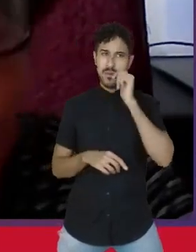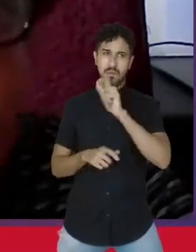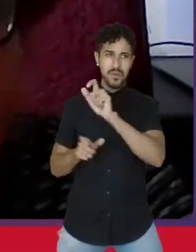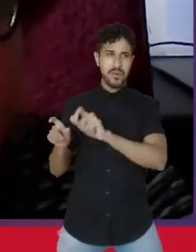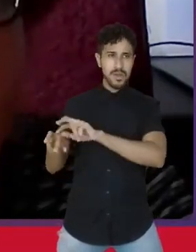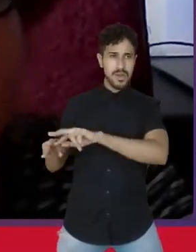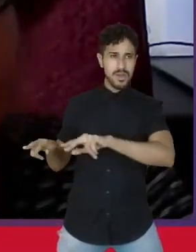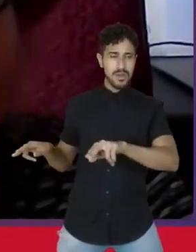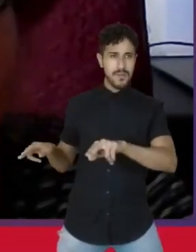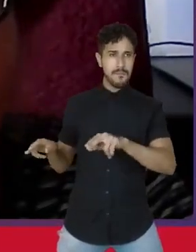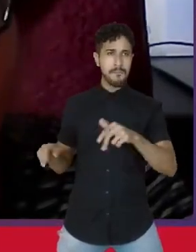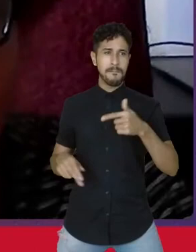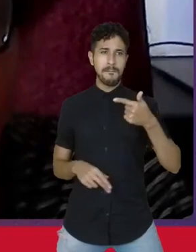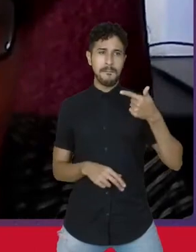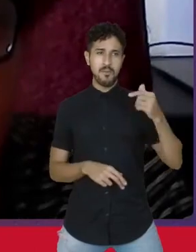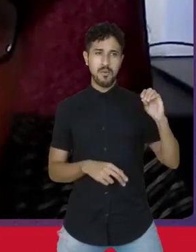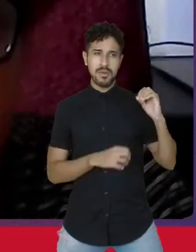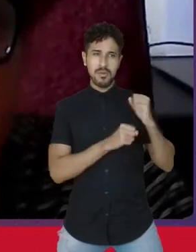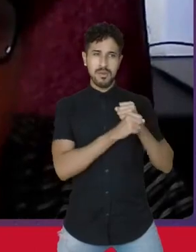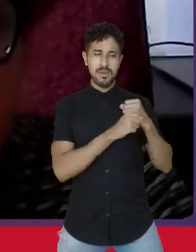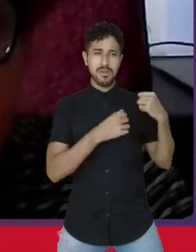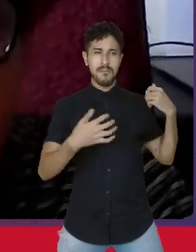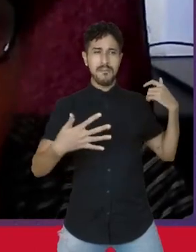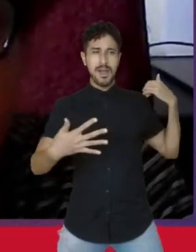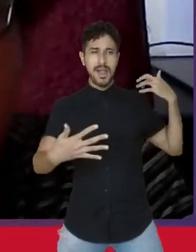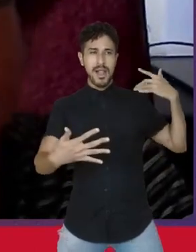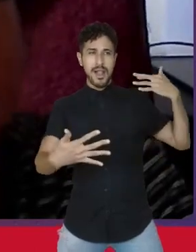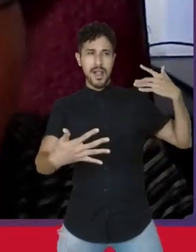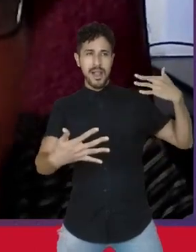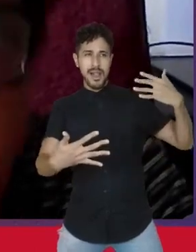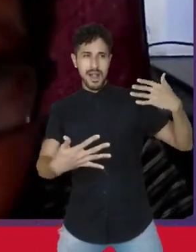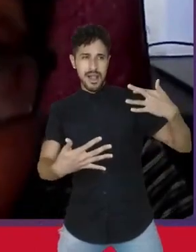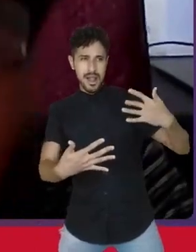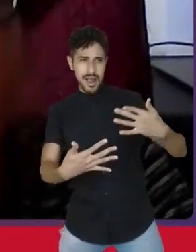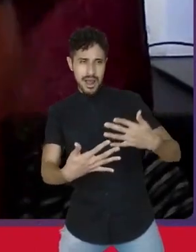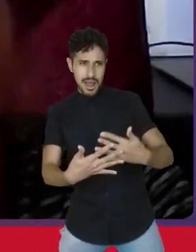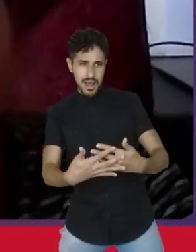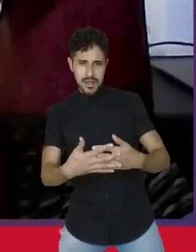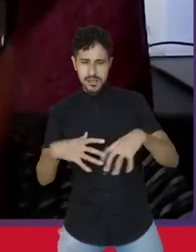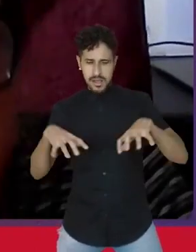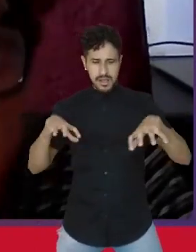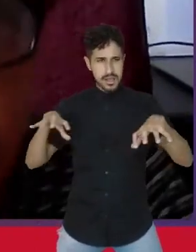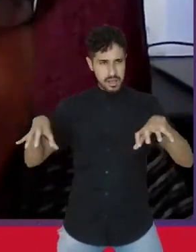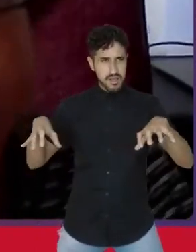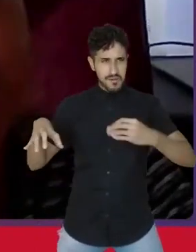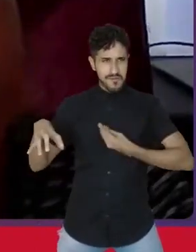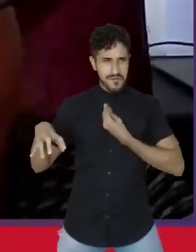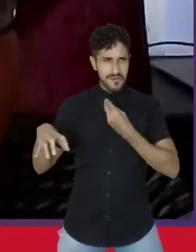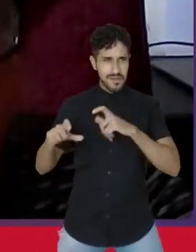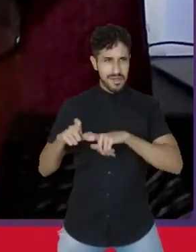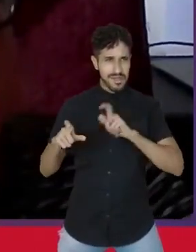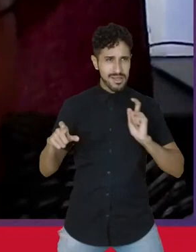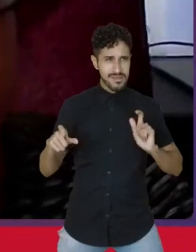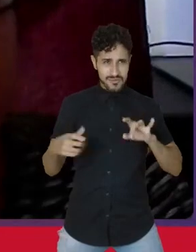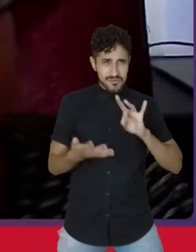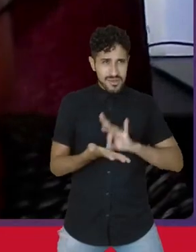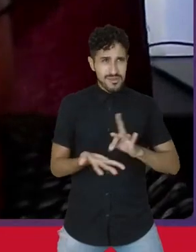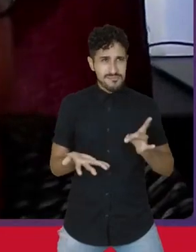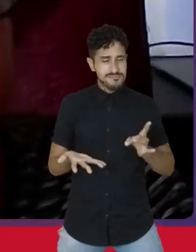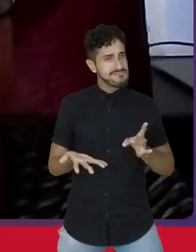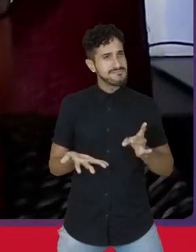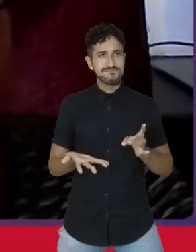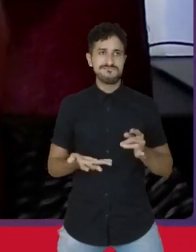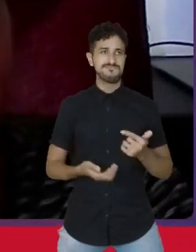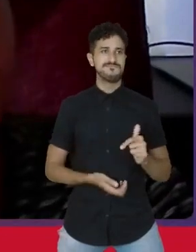nesses 200 anos, não viveram essa independência na plenitude.